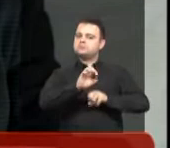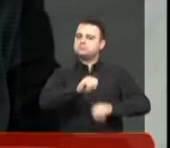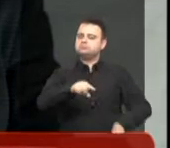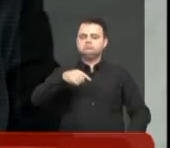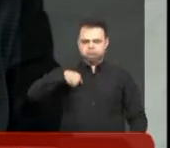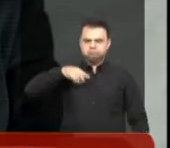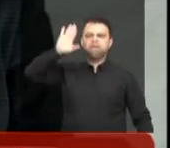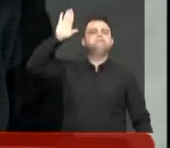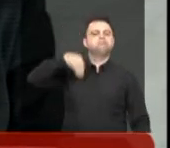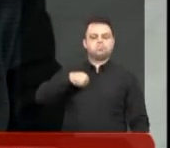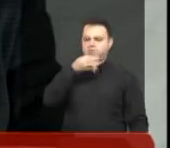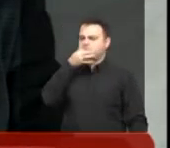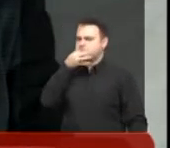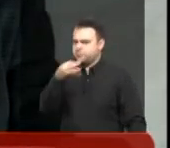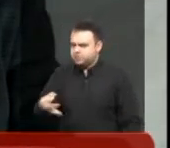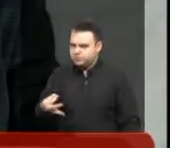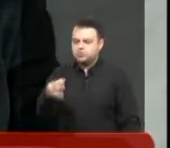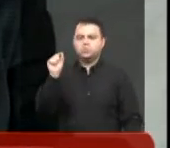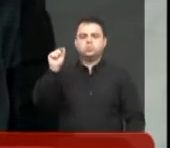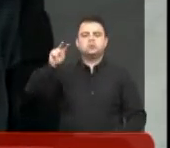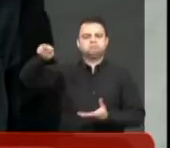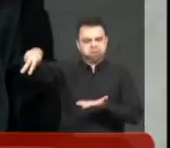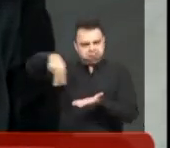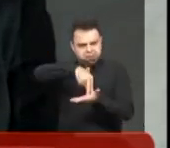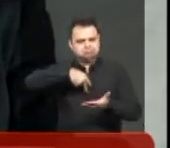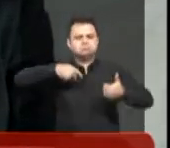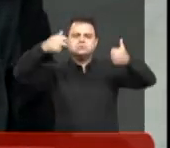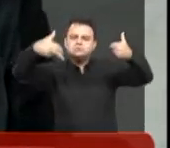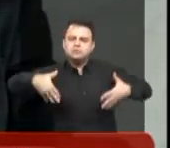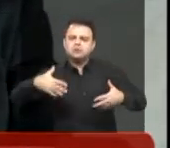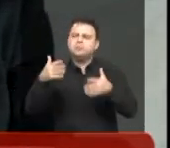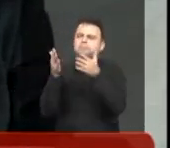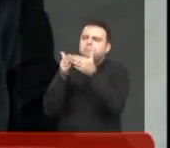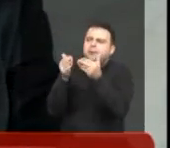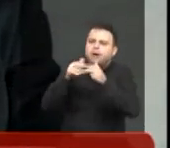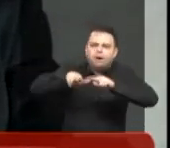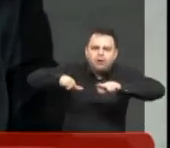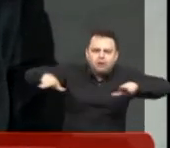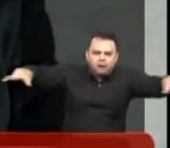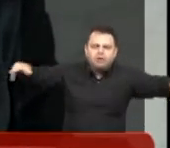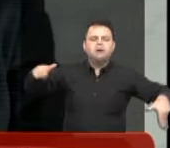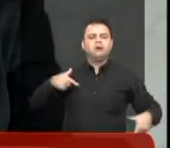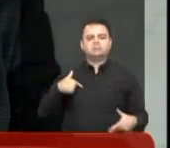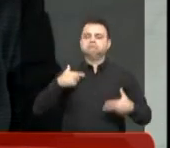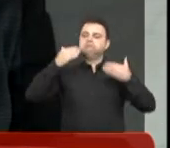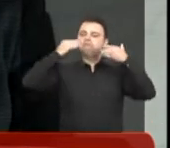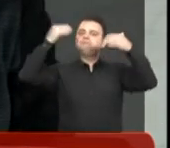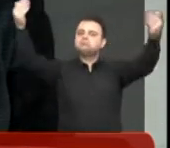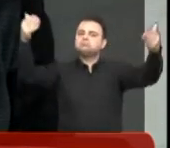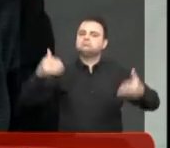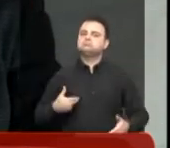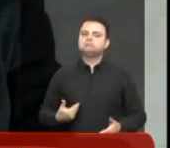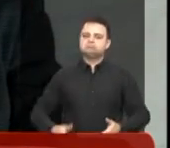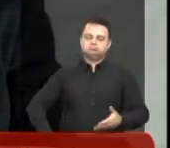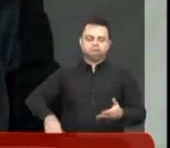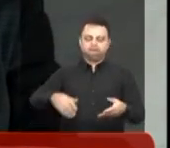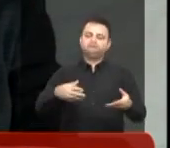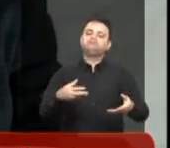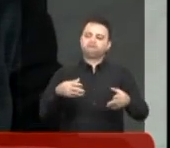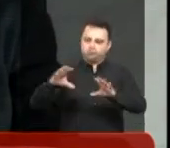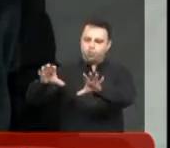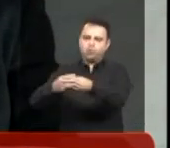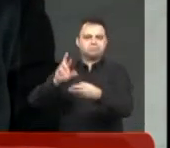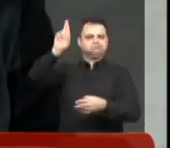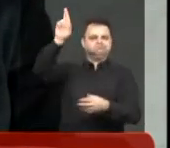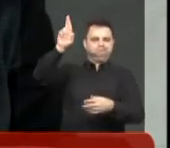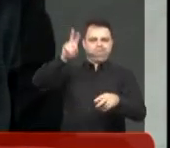nós intercedemos, fiz uso da tribuna para reiterar alguns pedidos e formalizei entregando em mãos